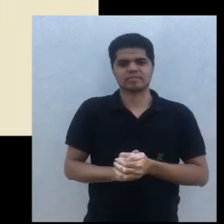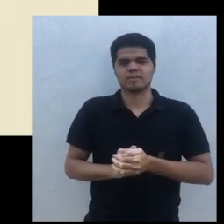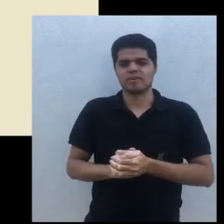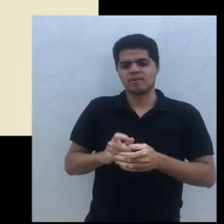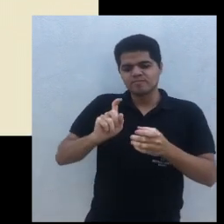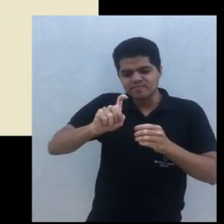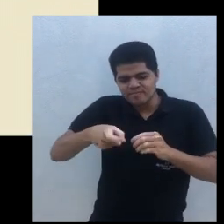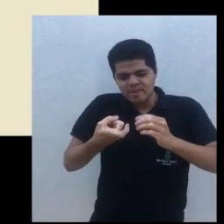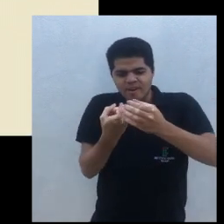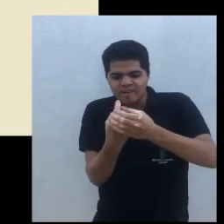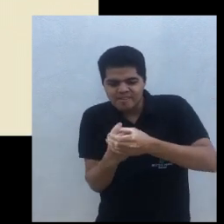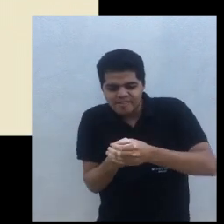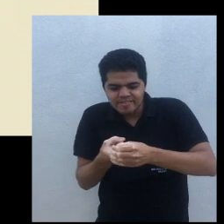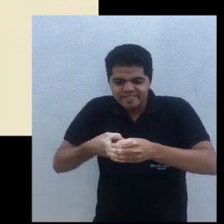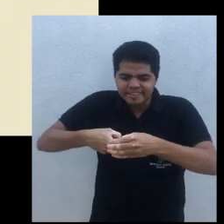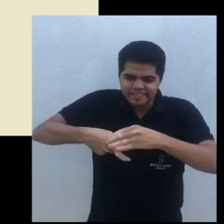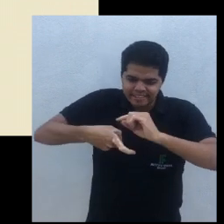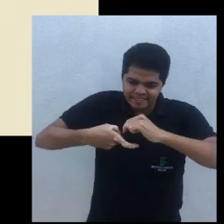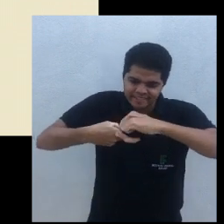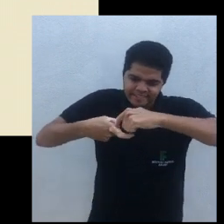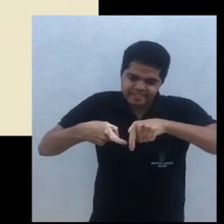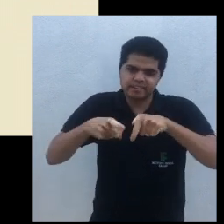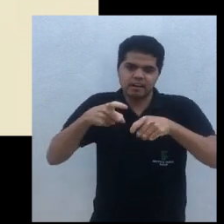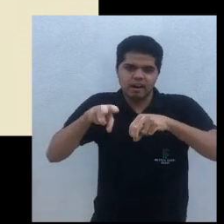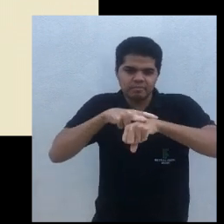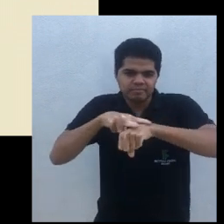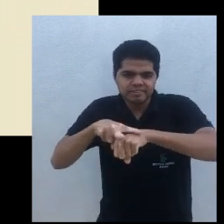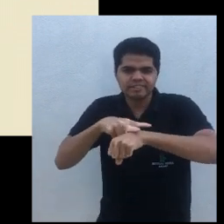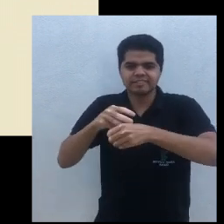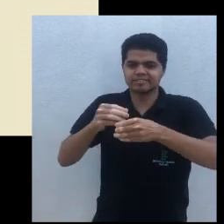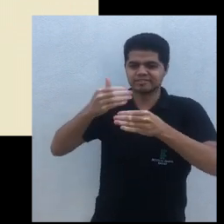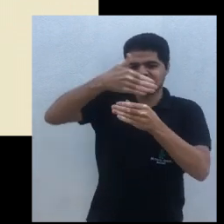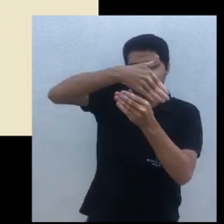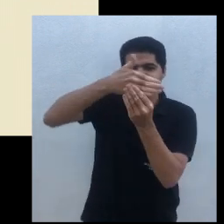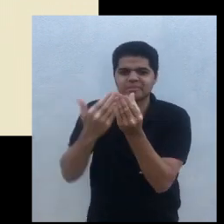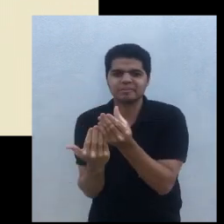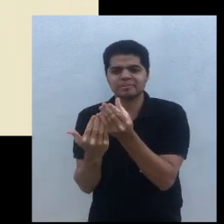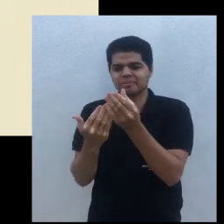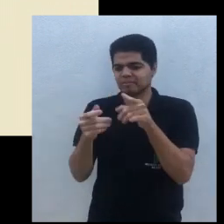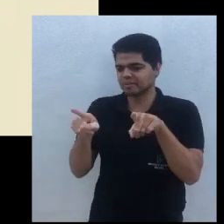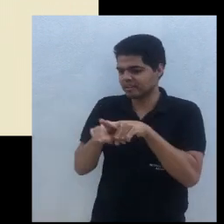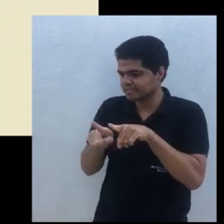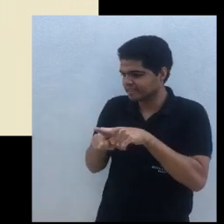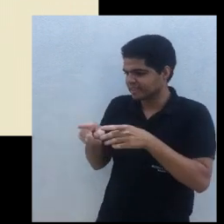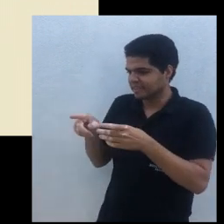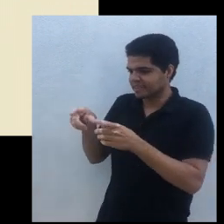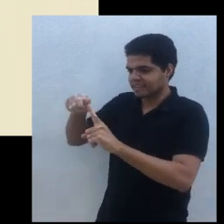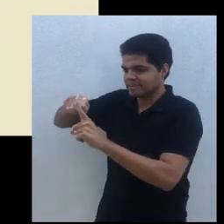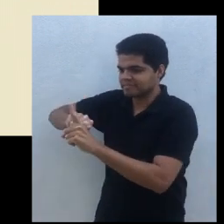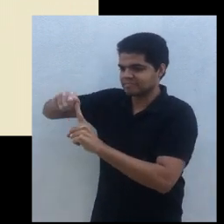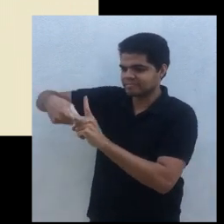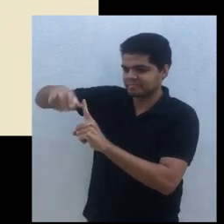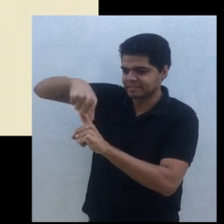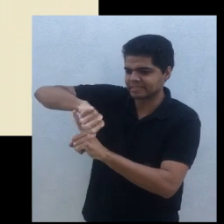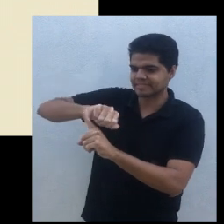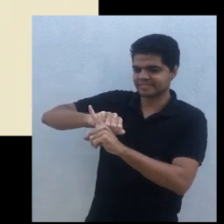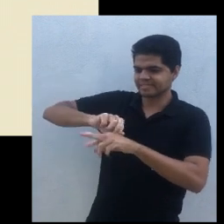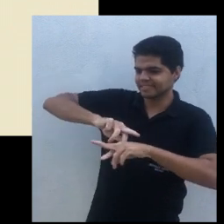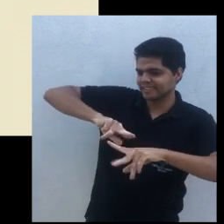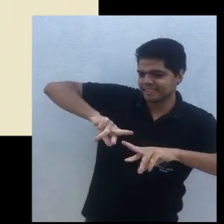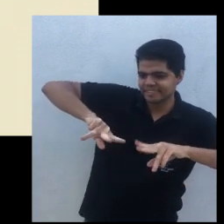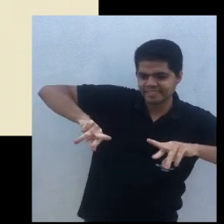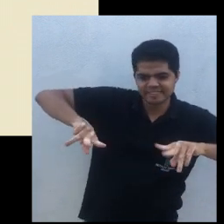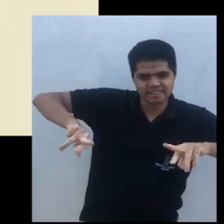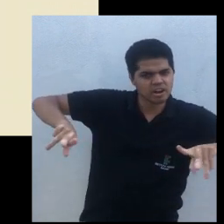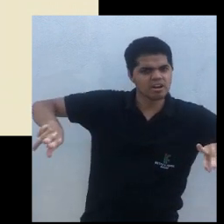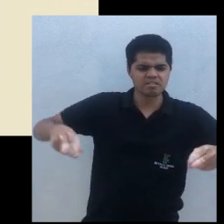vou, logo depois, vou ter, eu já jogo aqui a banana, né, aí aqui também eu vou ter uma, nesse caso aqui, esse